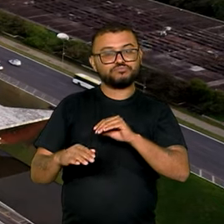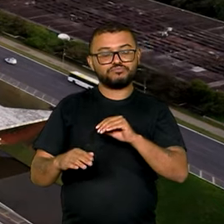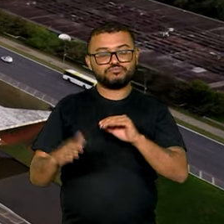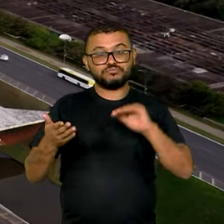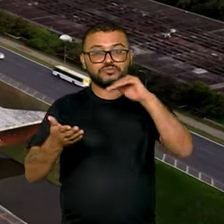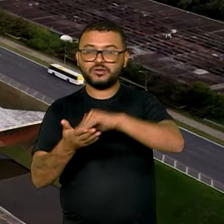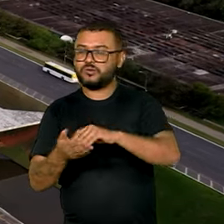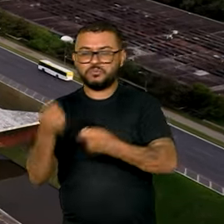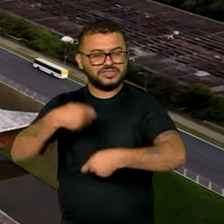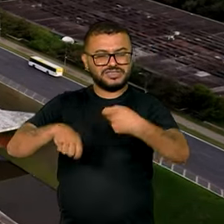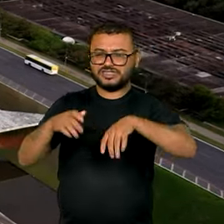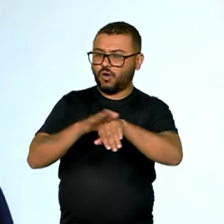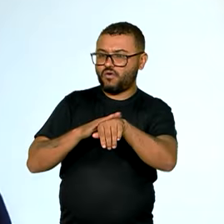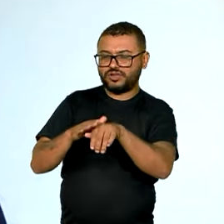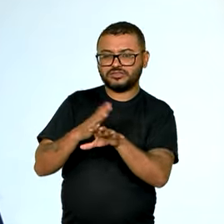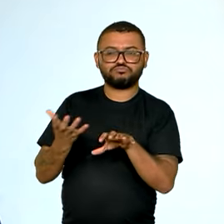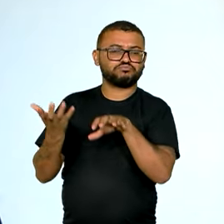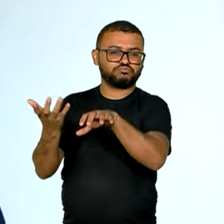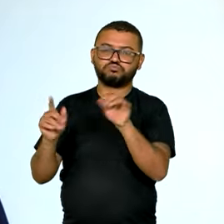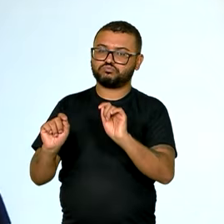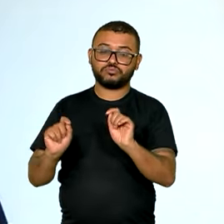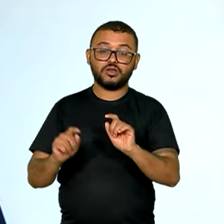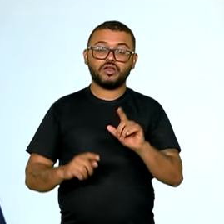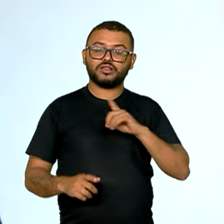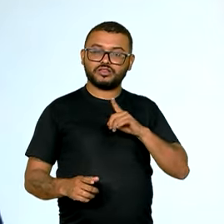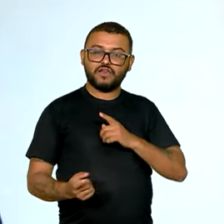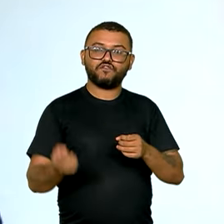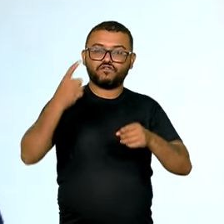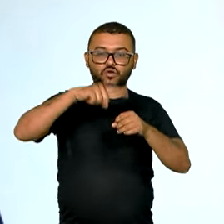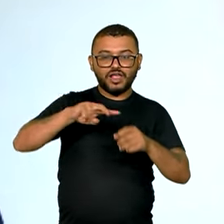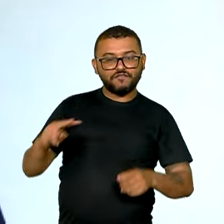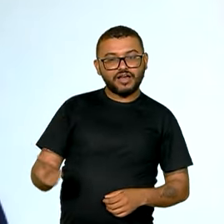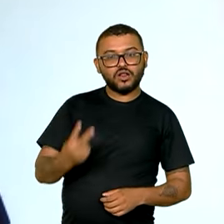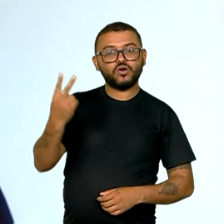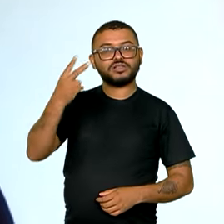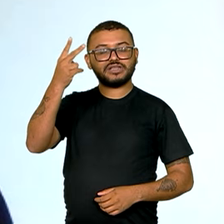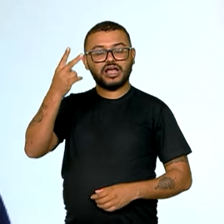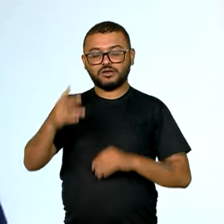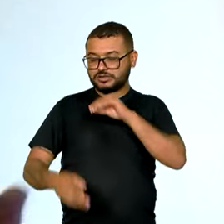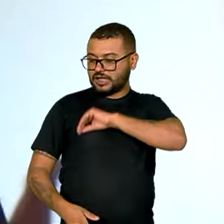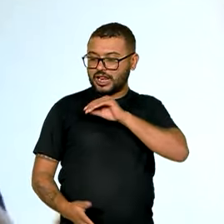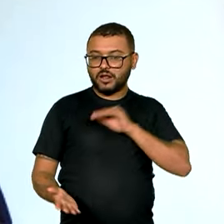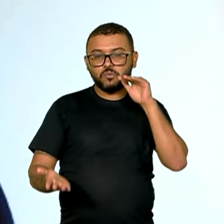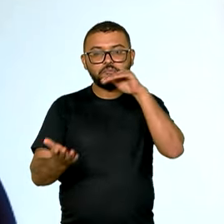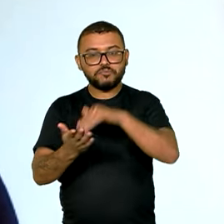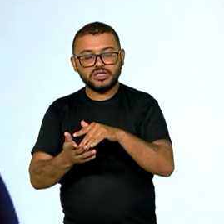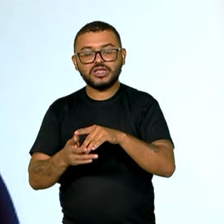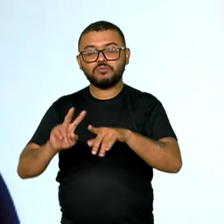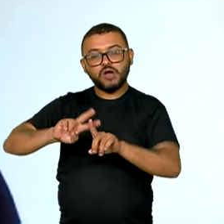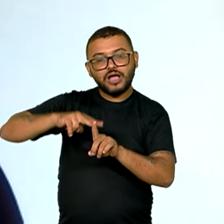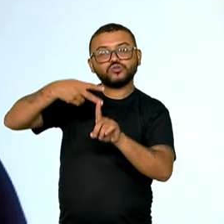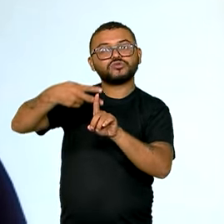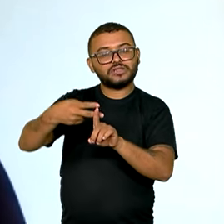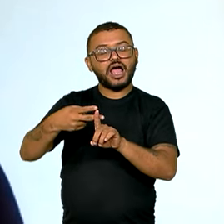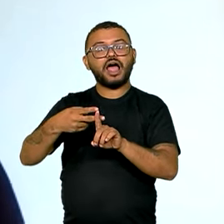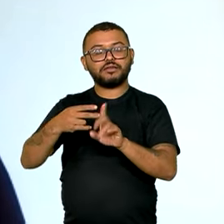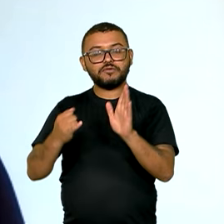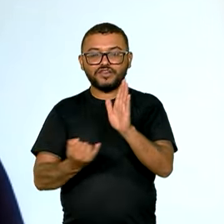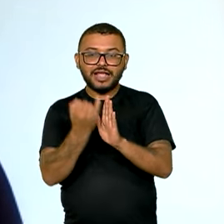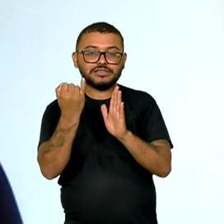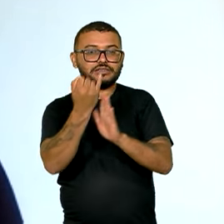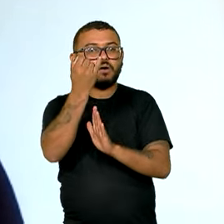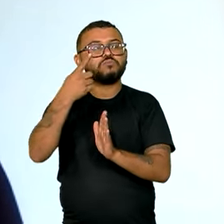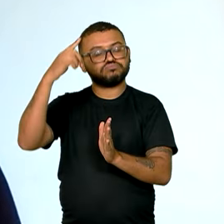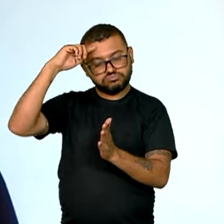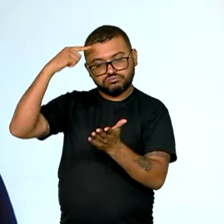ser negociado com o Congresso. O retorno da política de valorização do salário mínimo como reajuste acima da inflação demonstra